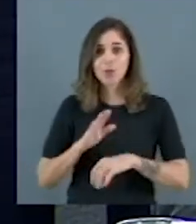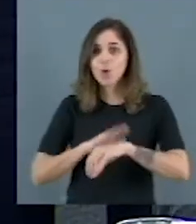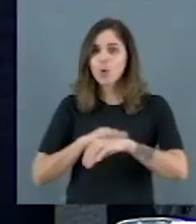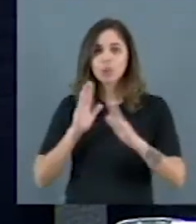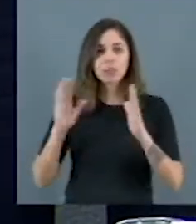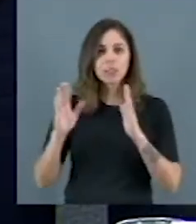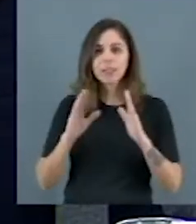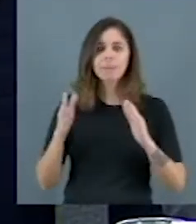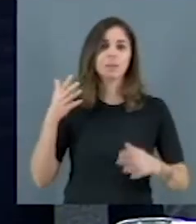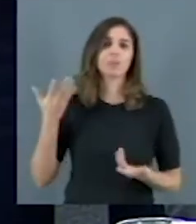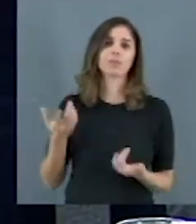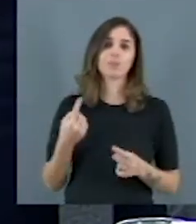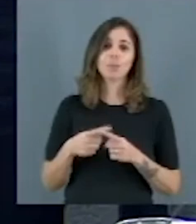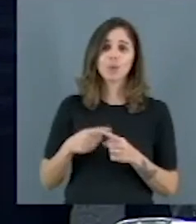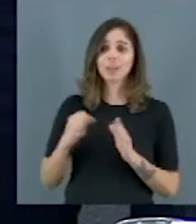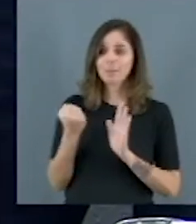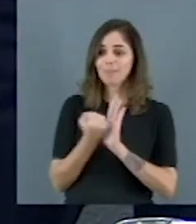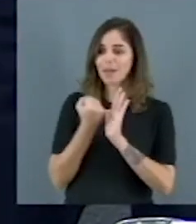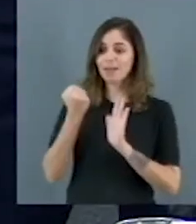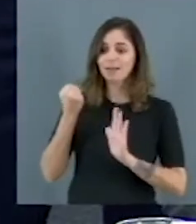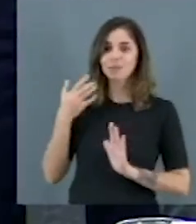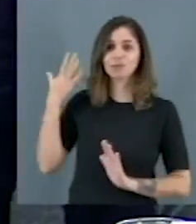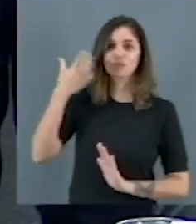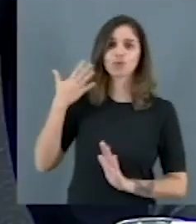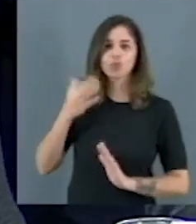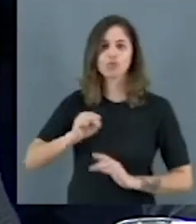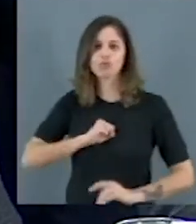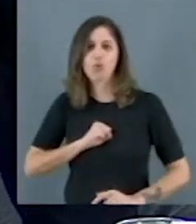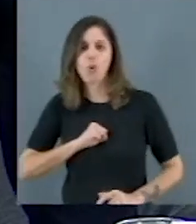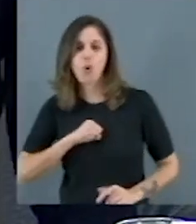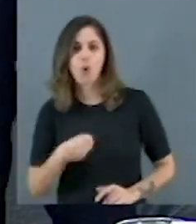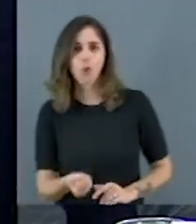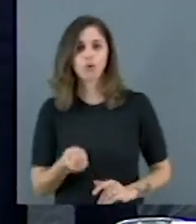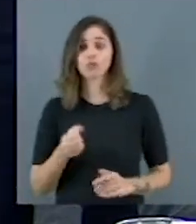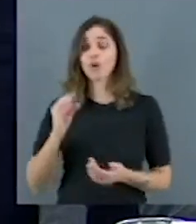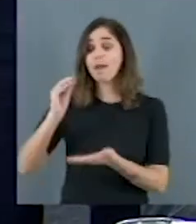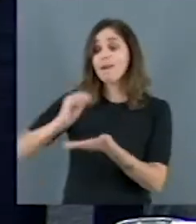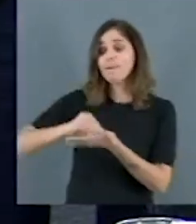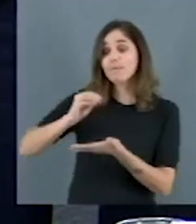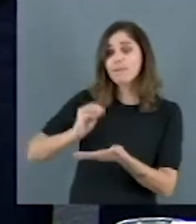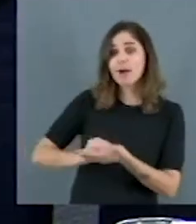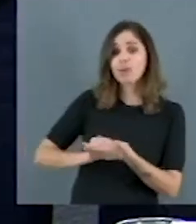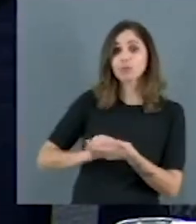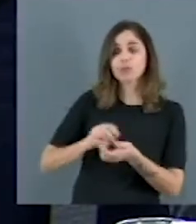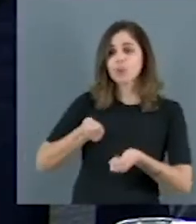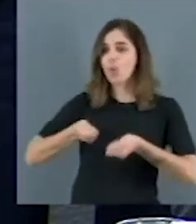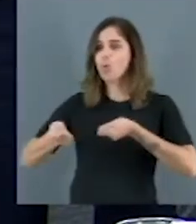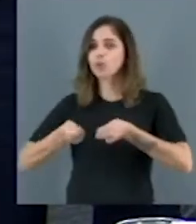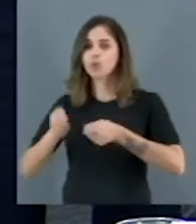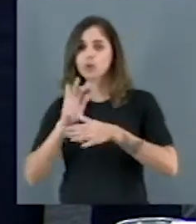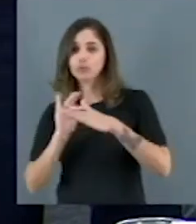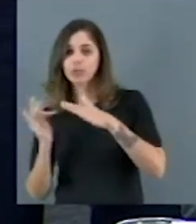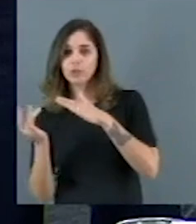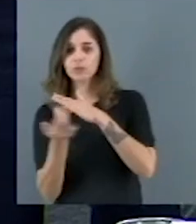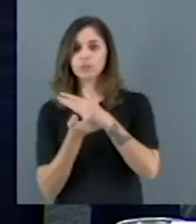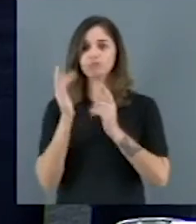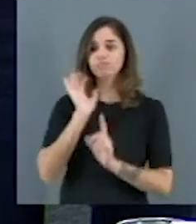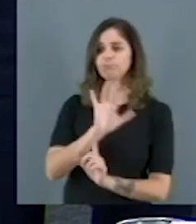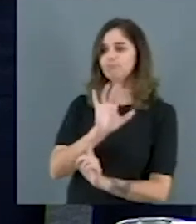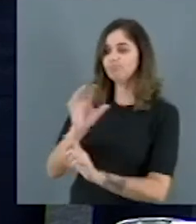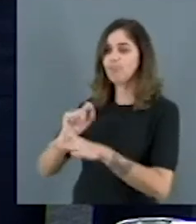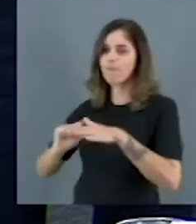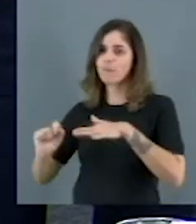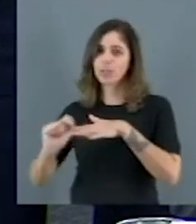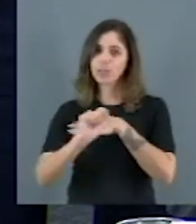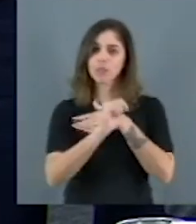de ódio, tema marcado por uma ausência de regulação em relação às redes sociais que promovem a circulação de fake news,